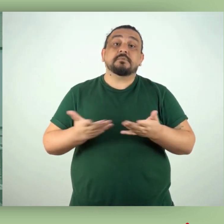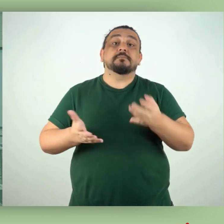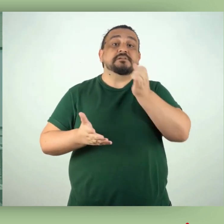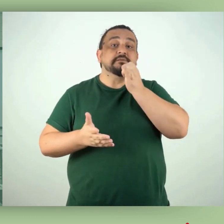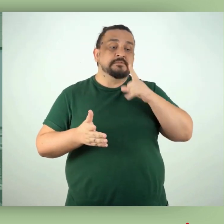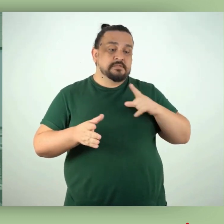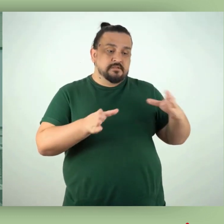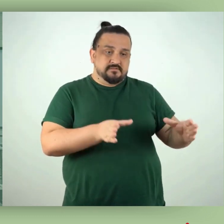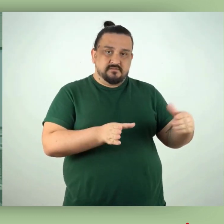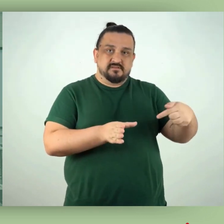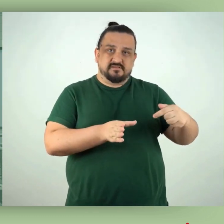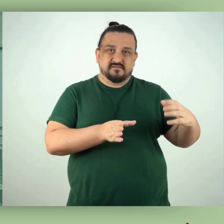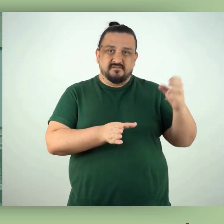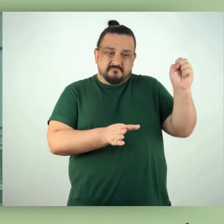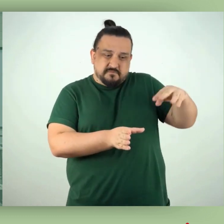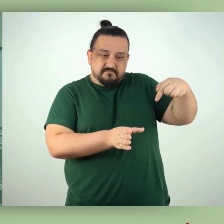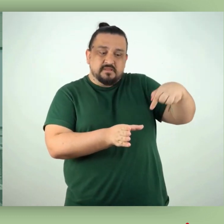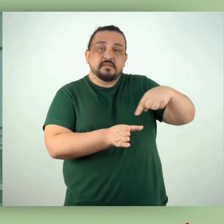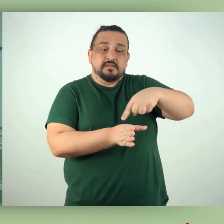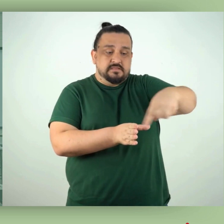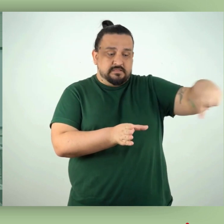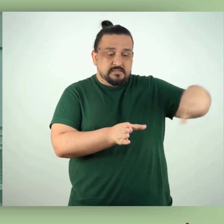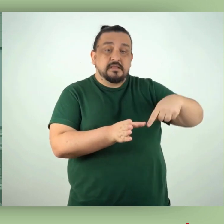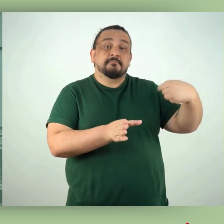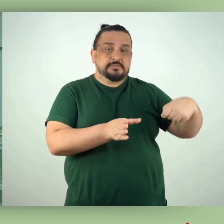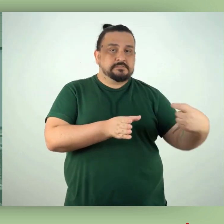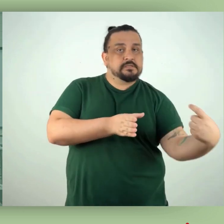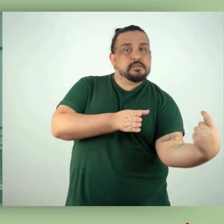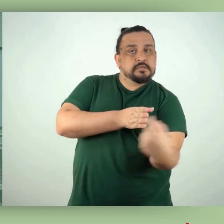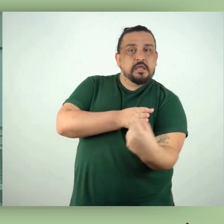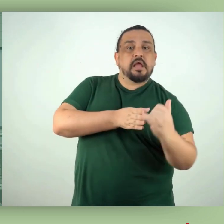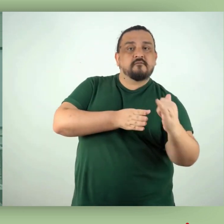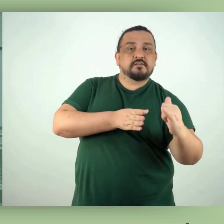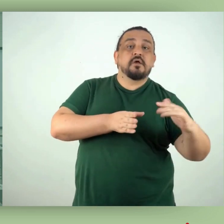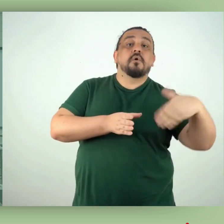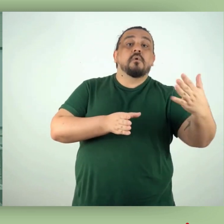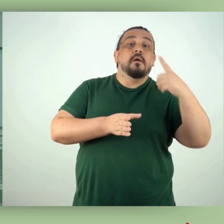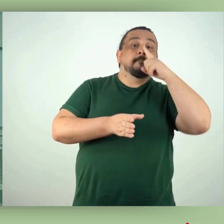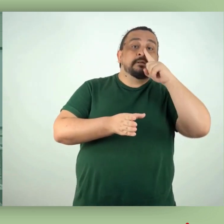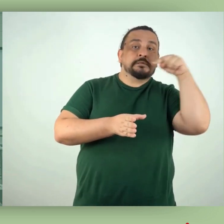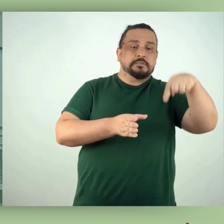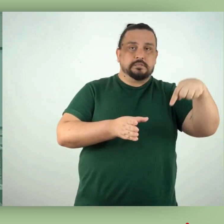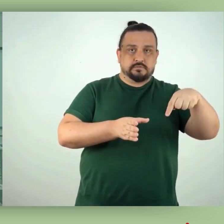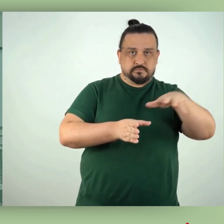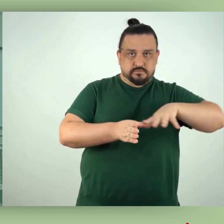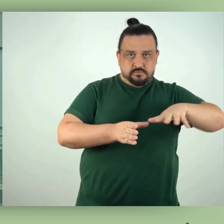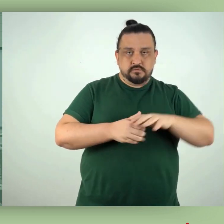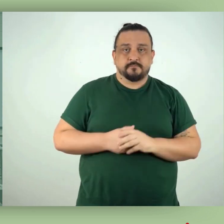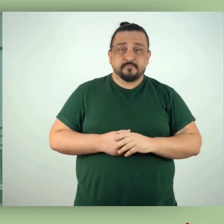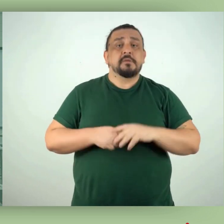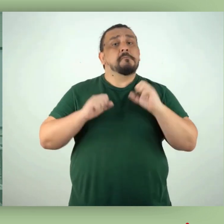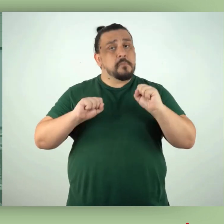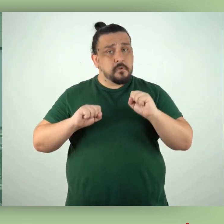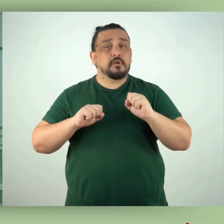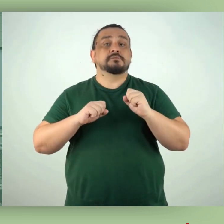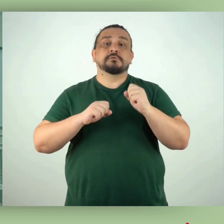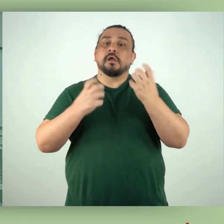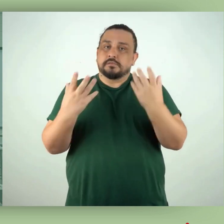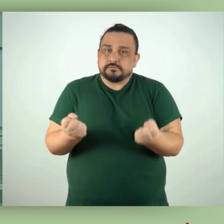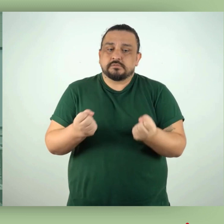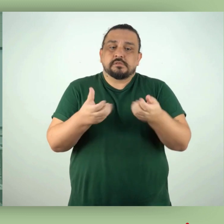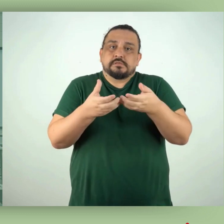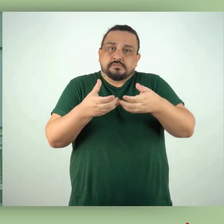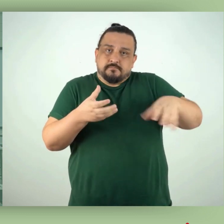associada. O recipiente de acondicionamento deve conter a identificação de todos os riscos presentes. É